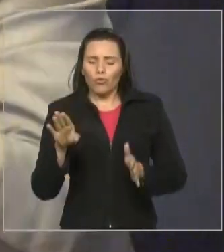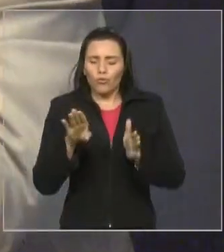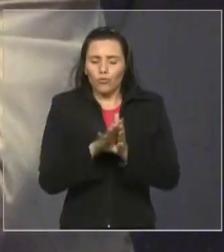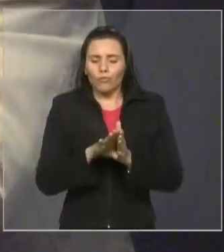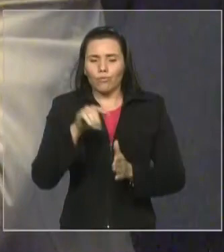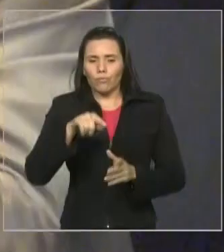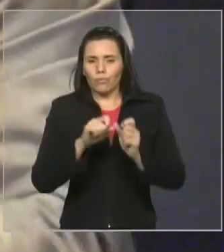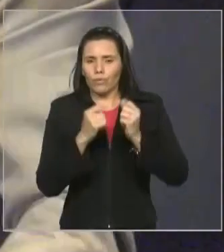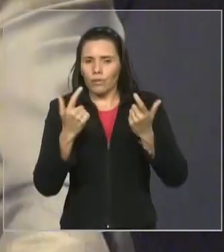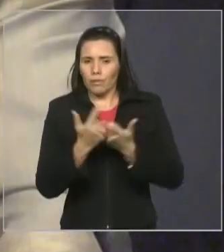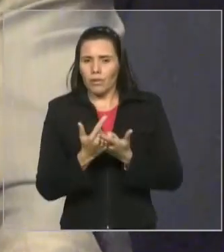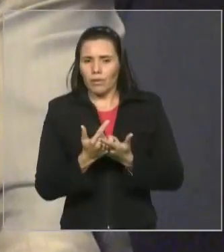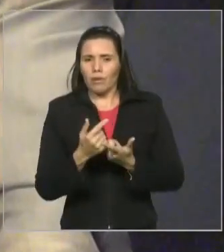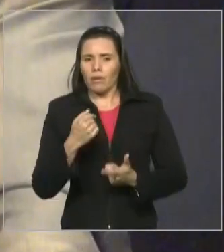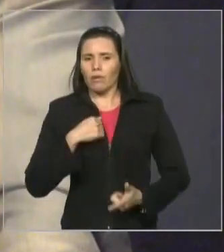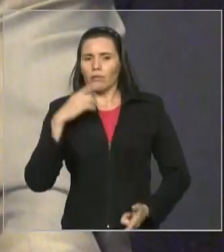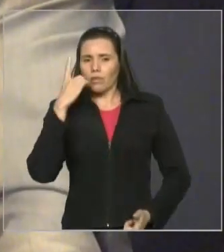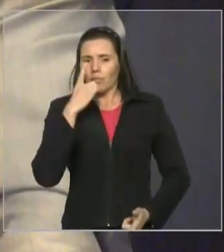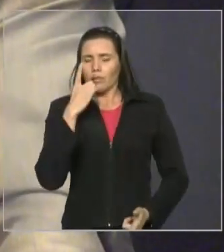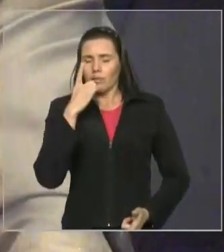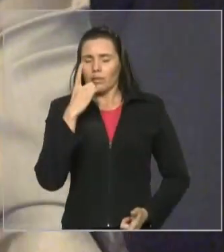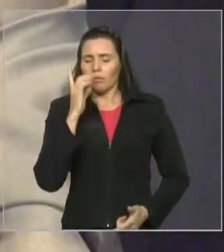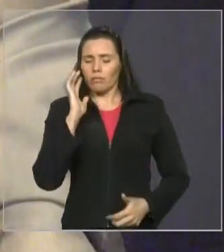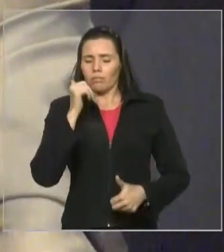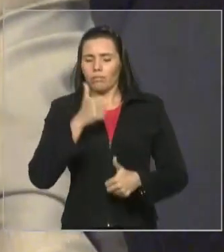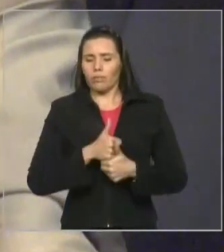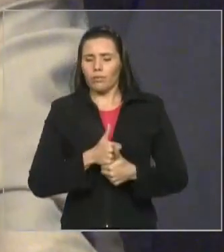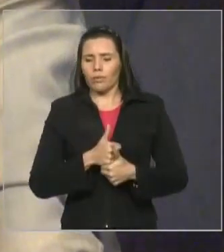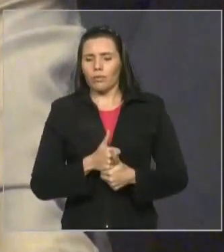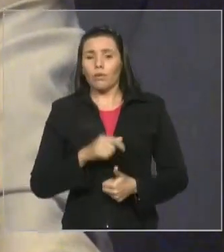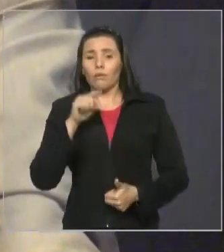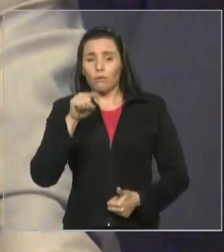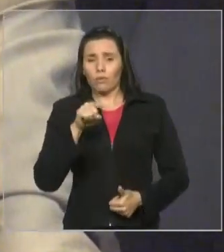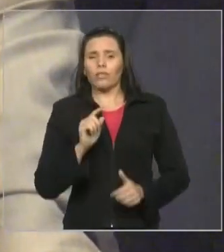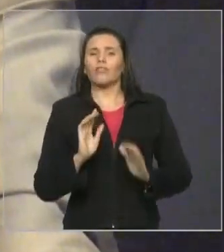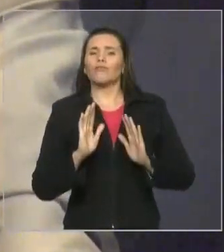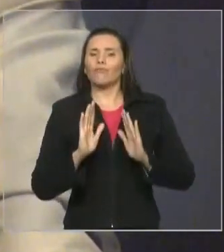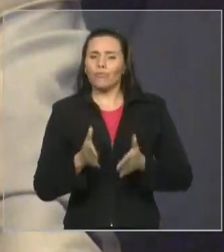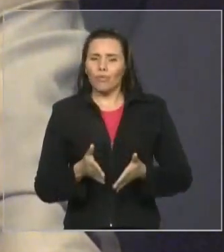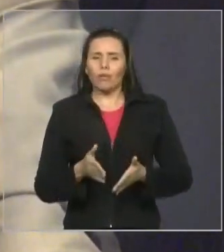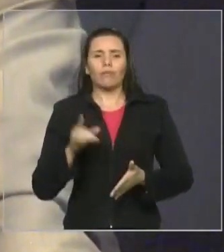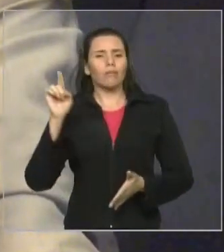casa, na Assembleia, Vossa Excelência já estava no Palácio dos Leões, ali,